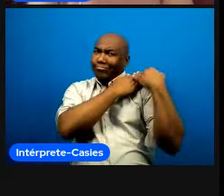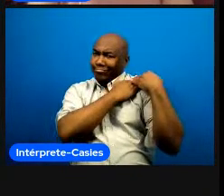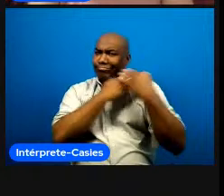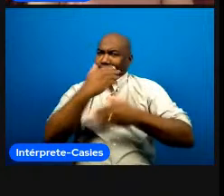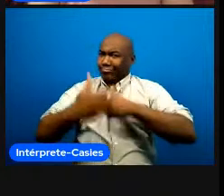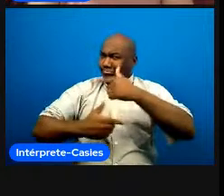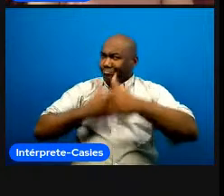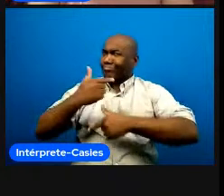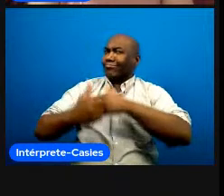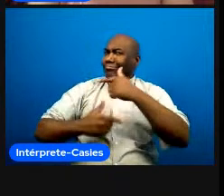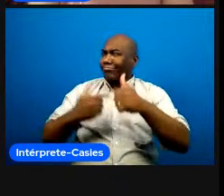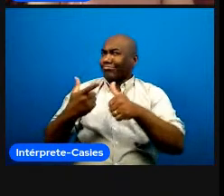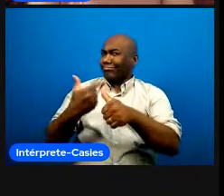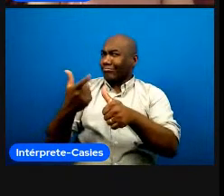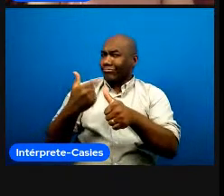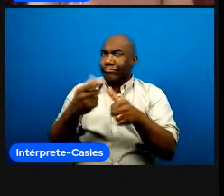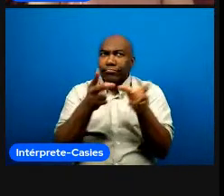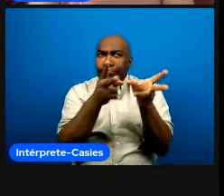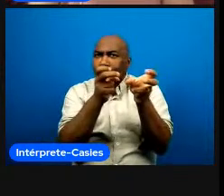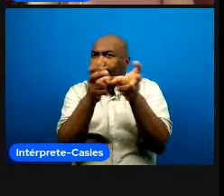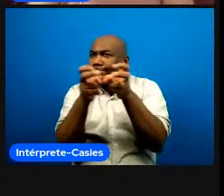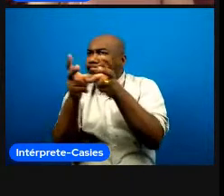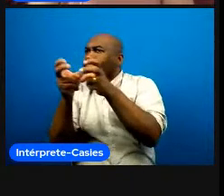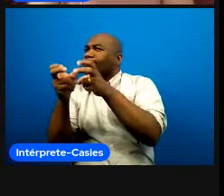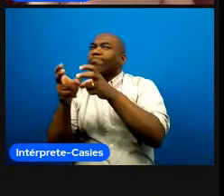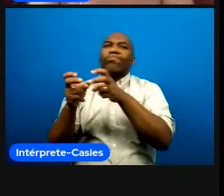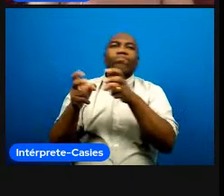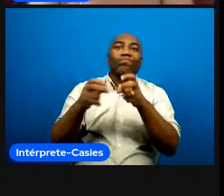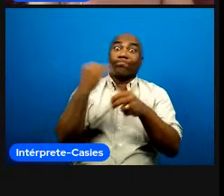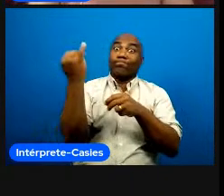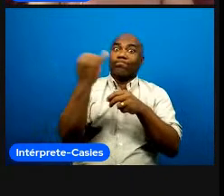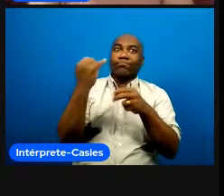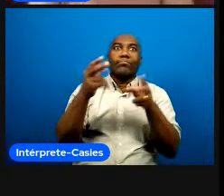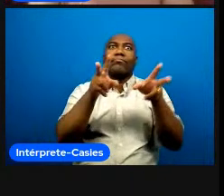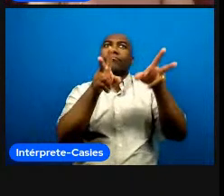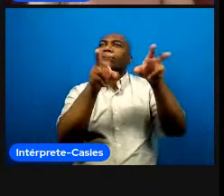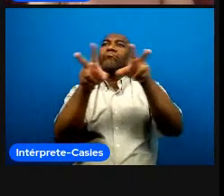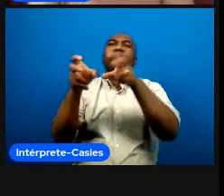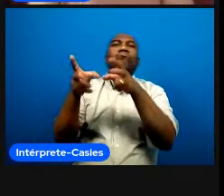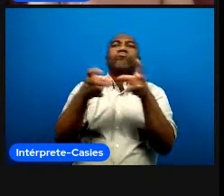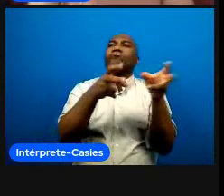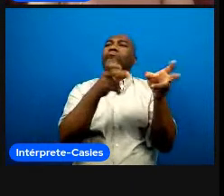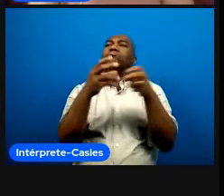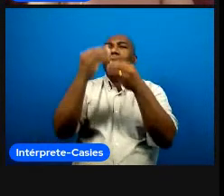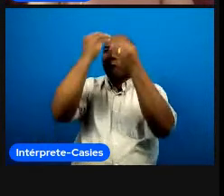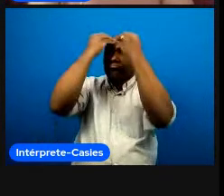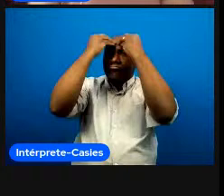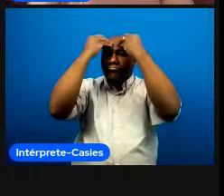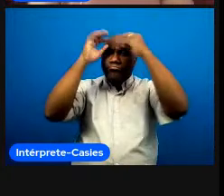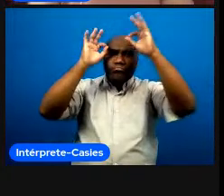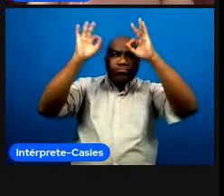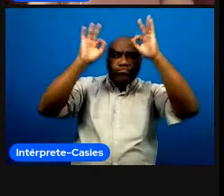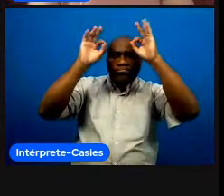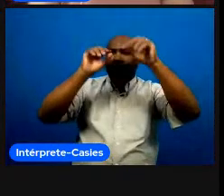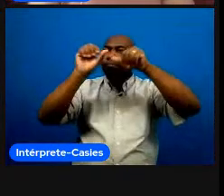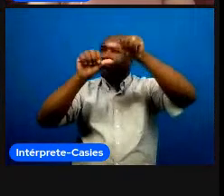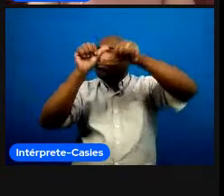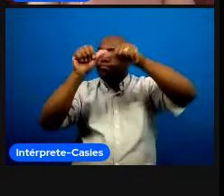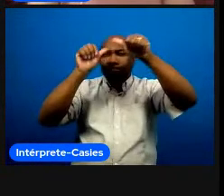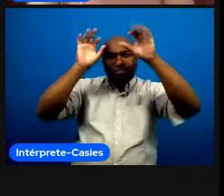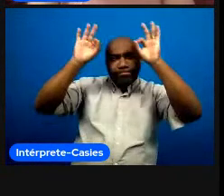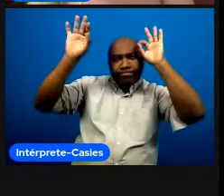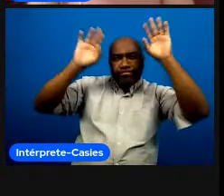de evidências né a experiência ela é super importante mas ela também precisa ser confrontada com outras